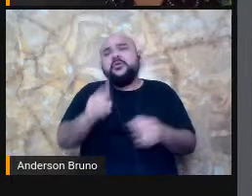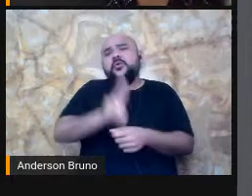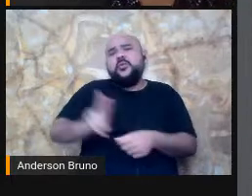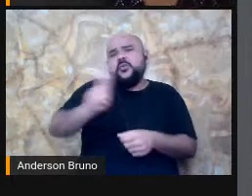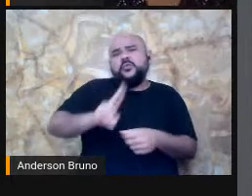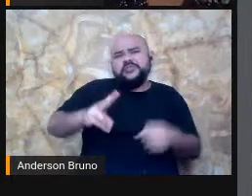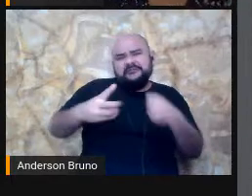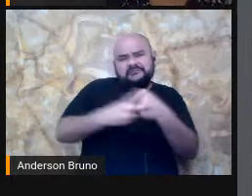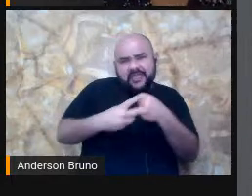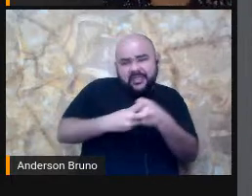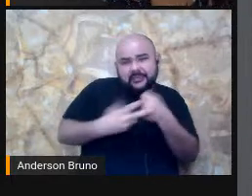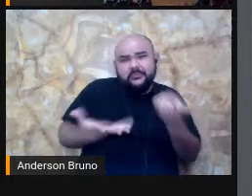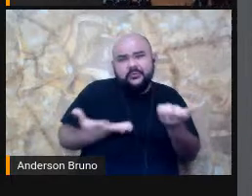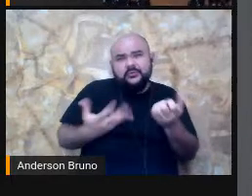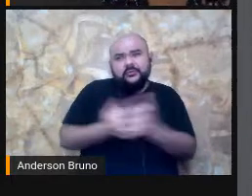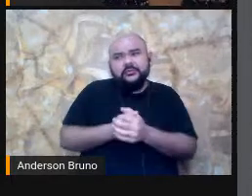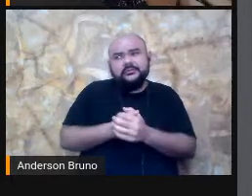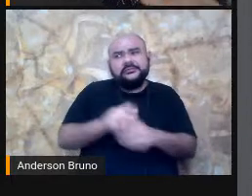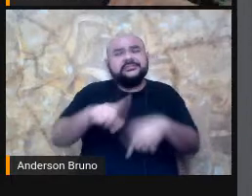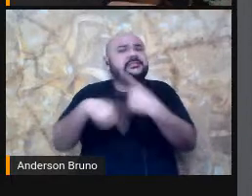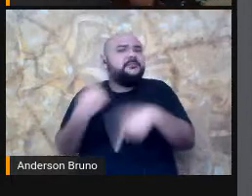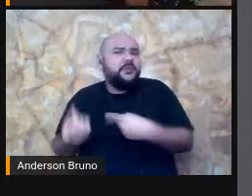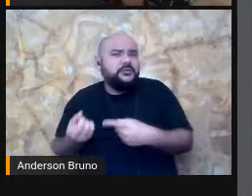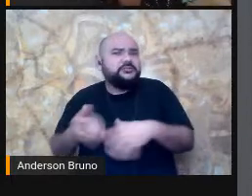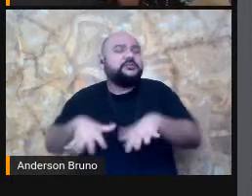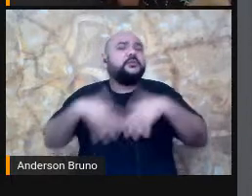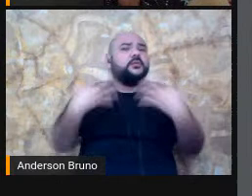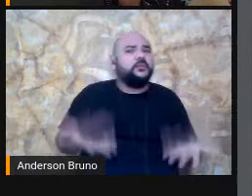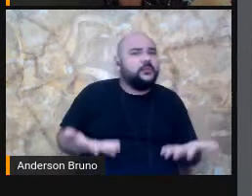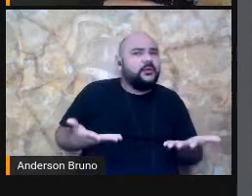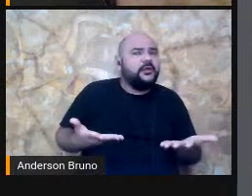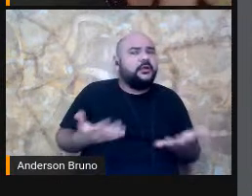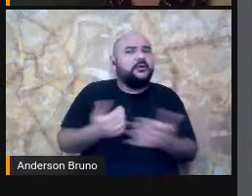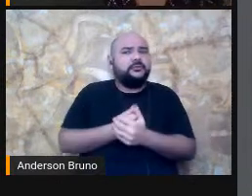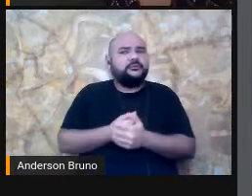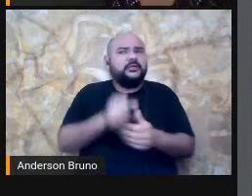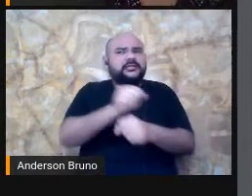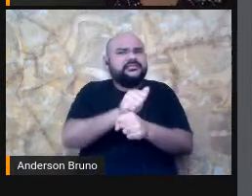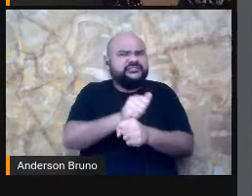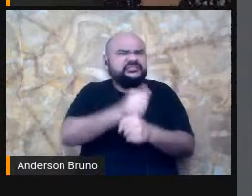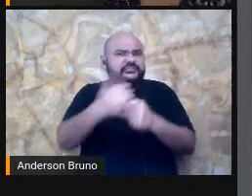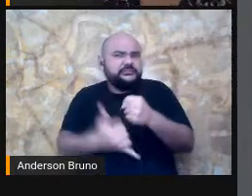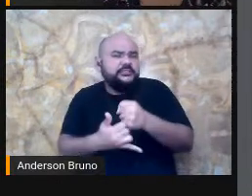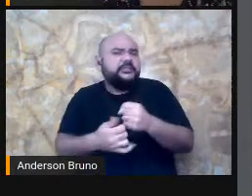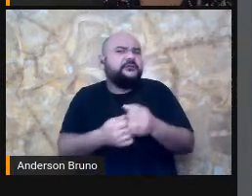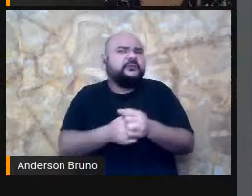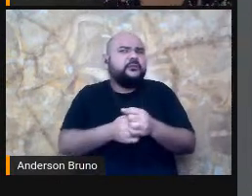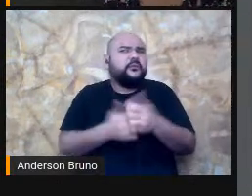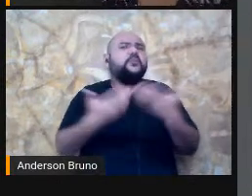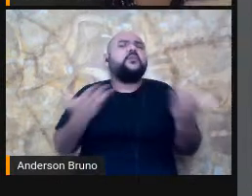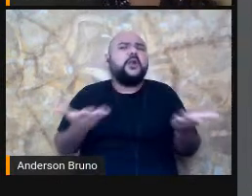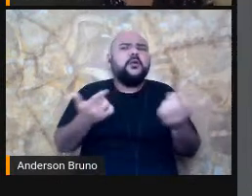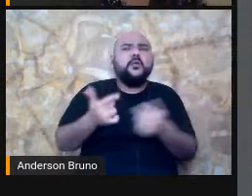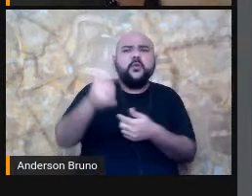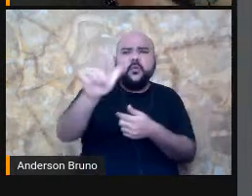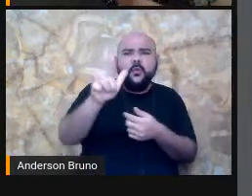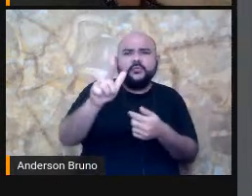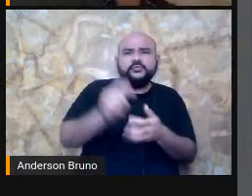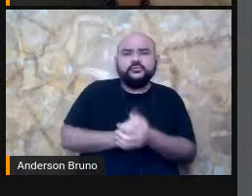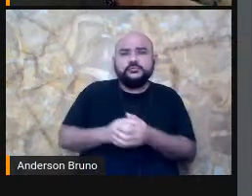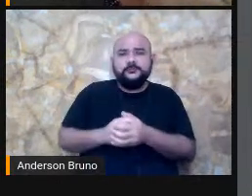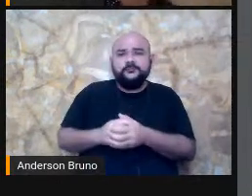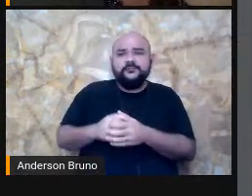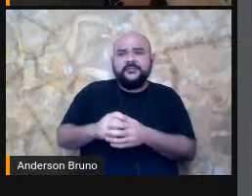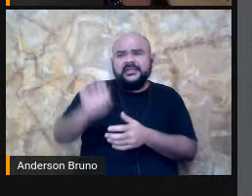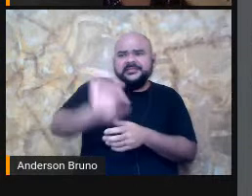depois Que eu trabalhar Substantivo E verbo Eu vou Para os pronomes Eu vou Para os símbolos Ritualísticos